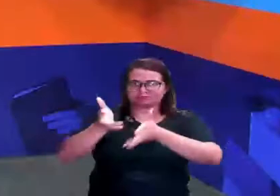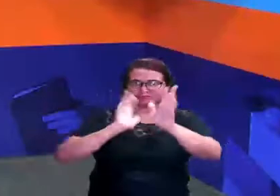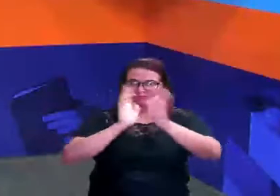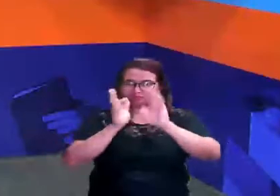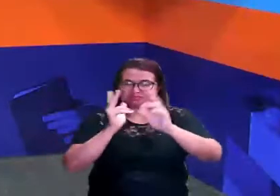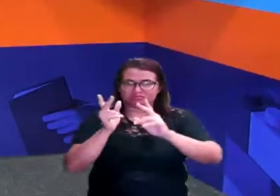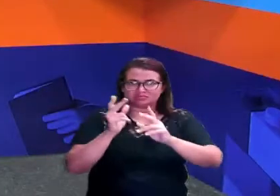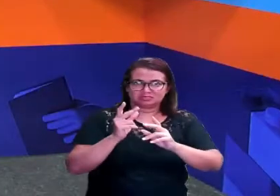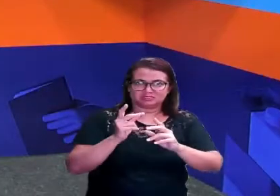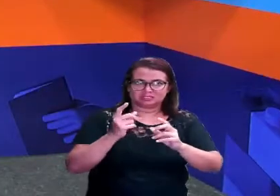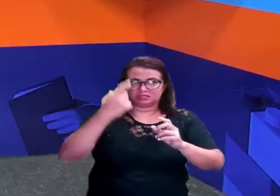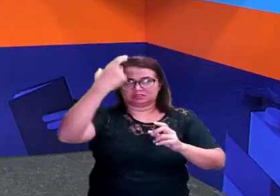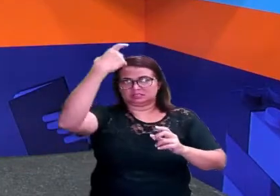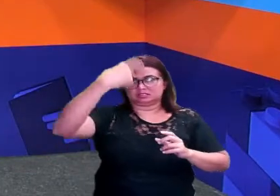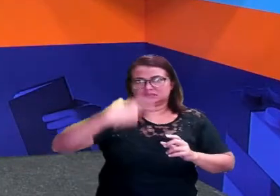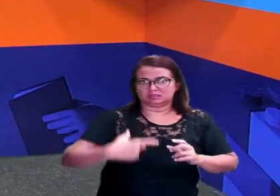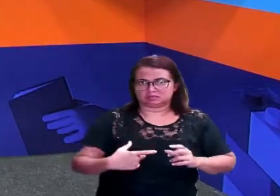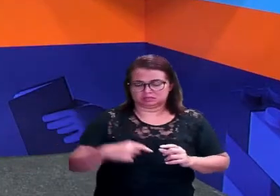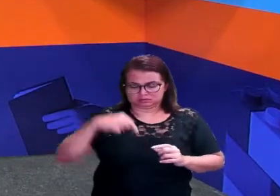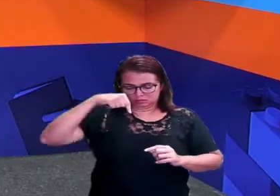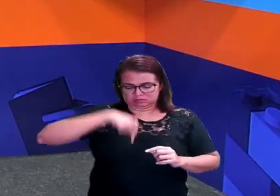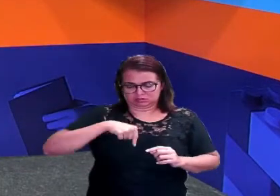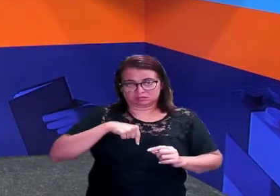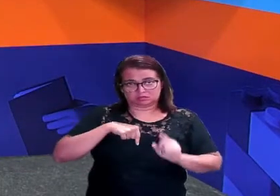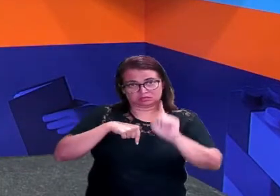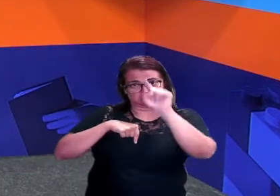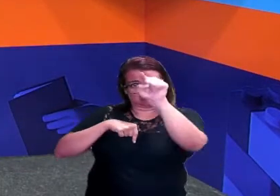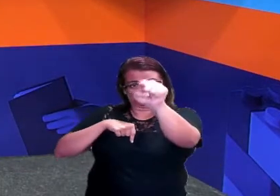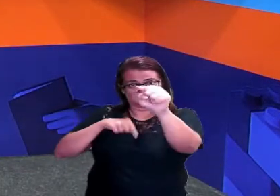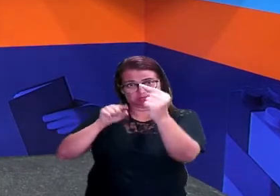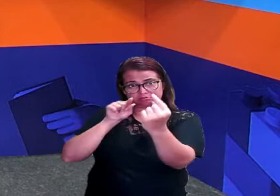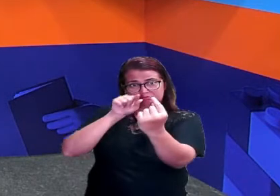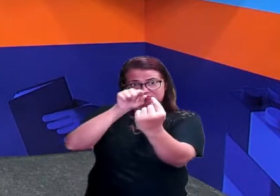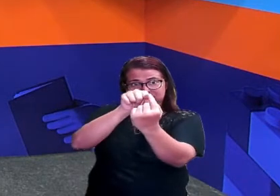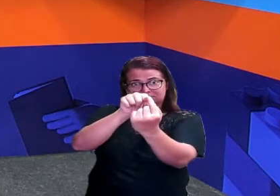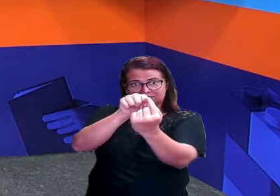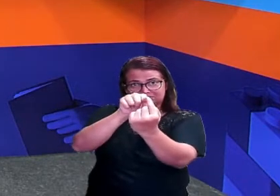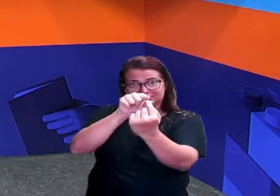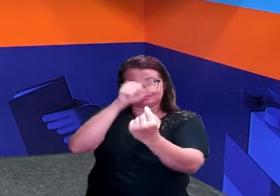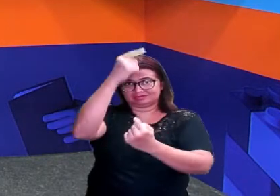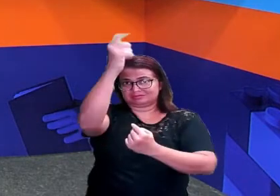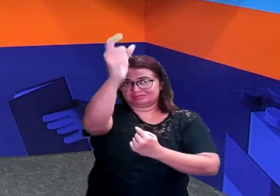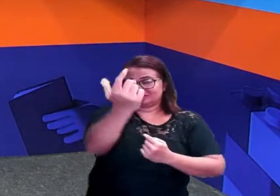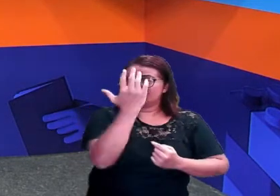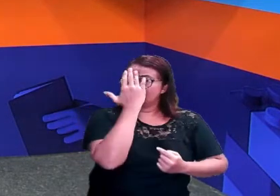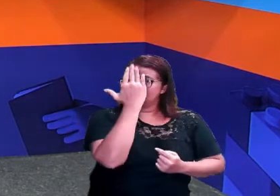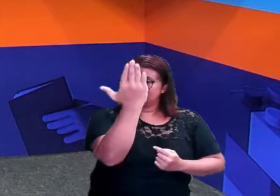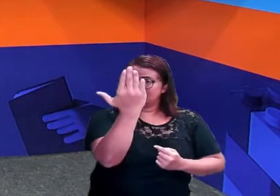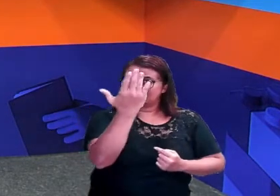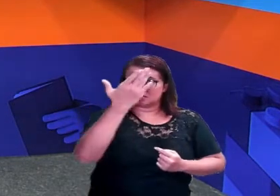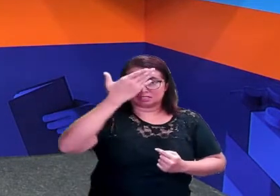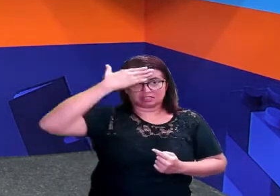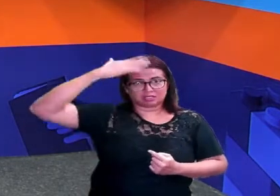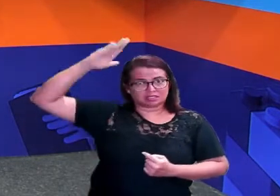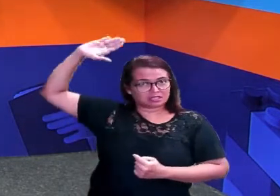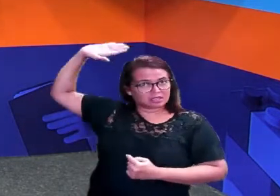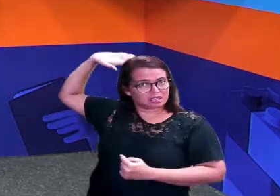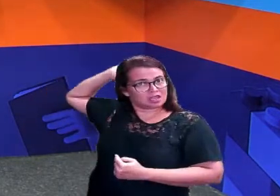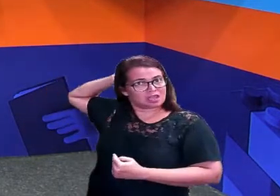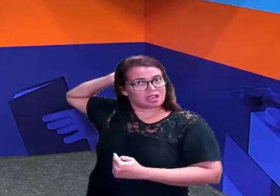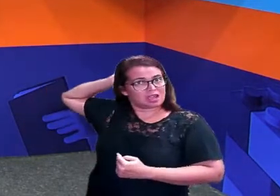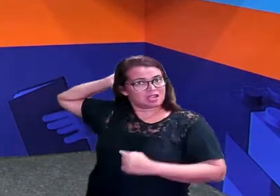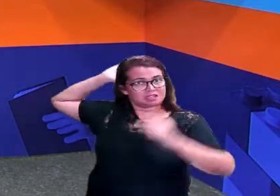estou em uma posição, eu estou como referência em frente à câmera. Atrás de mim eu tenho toda